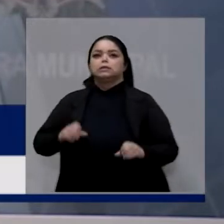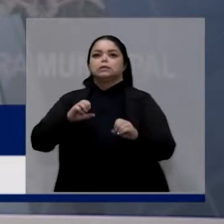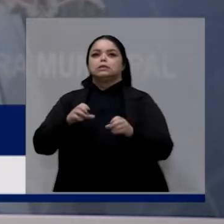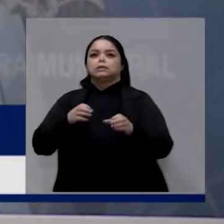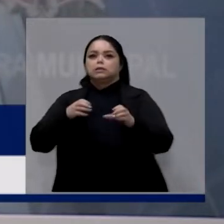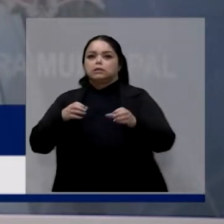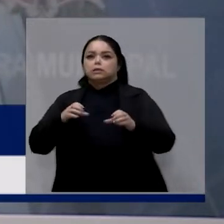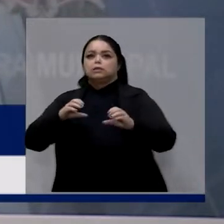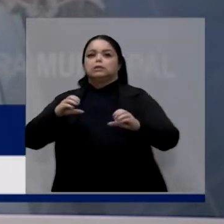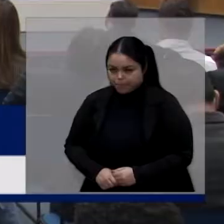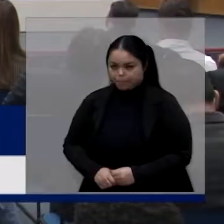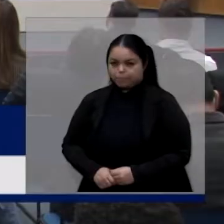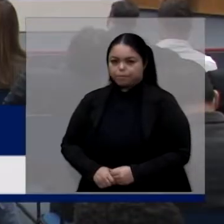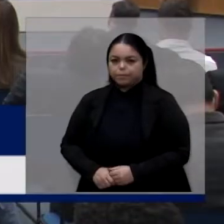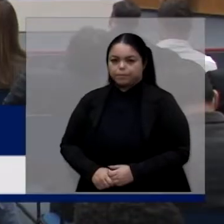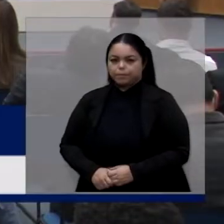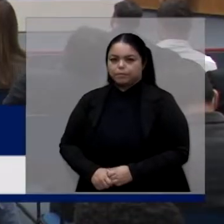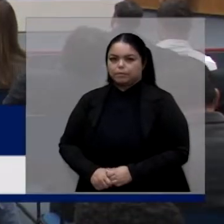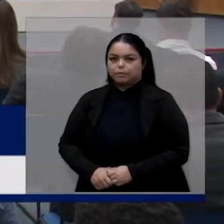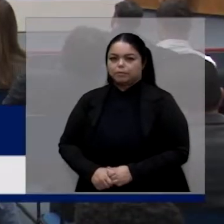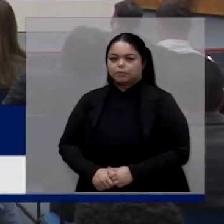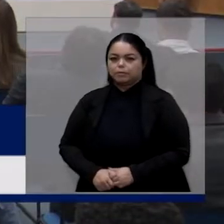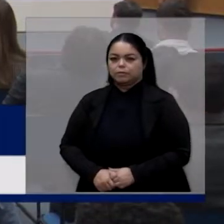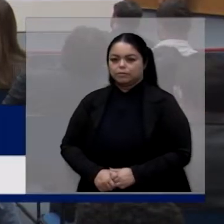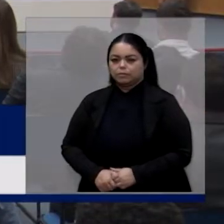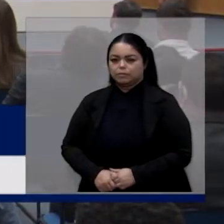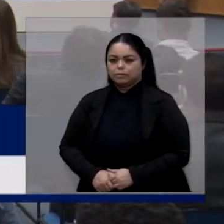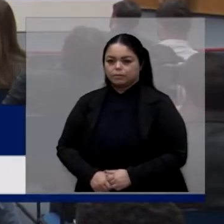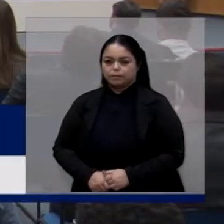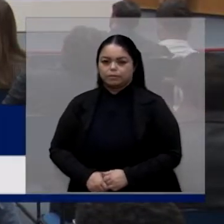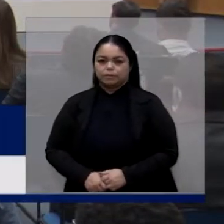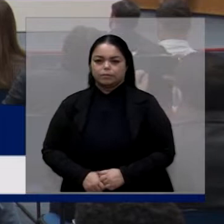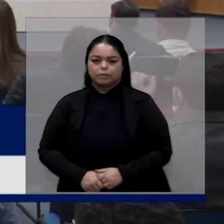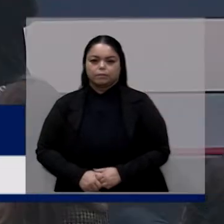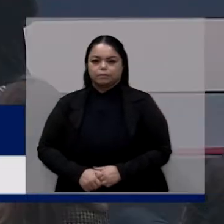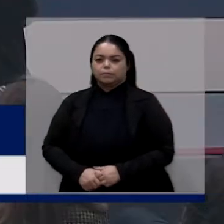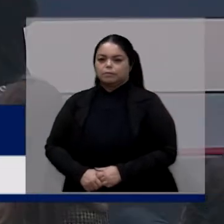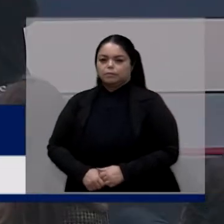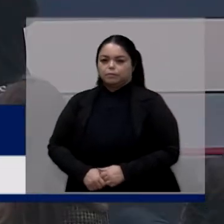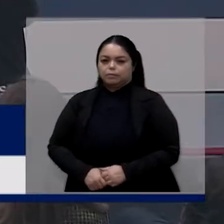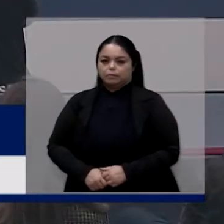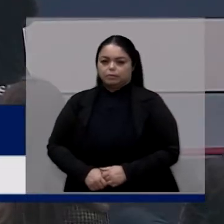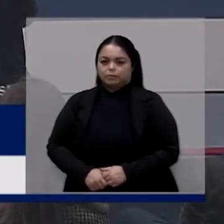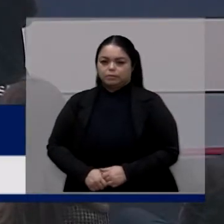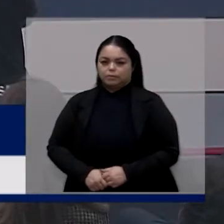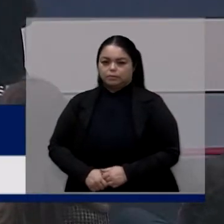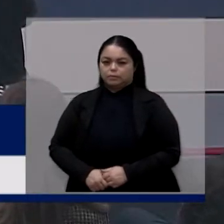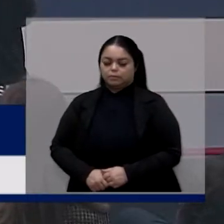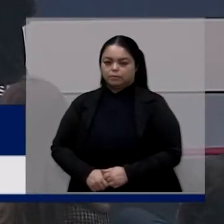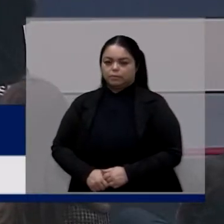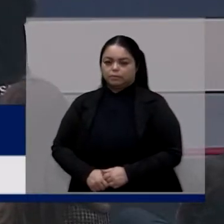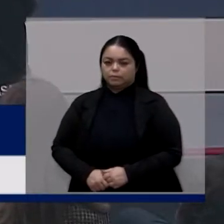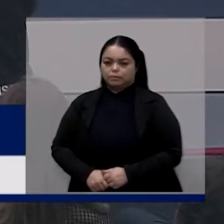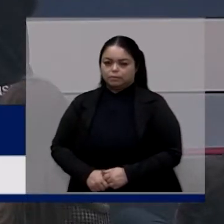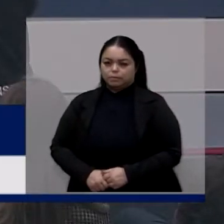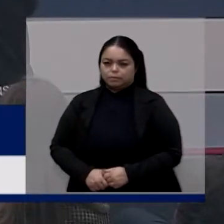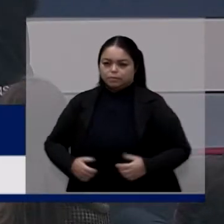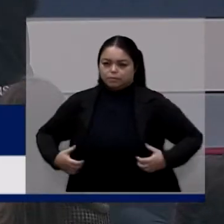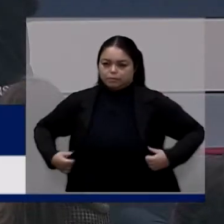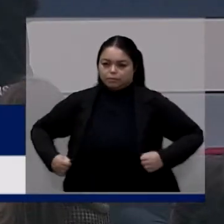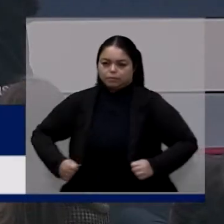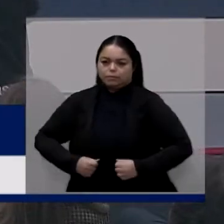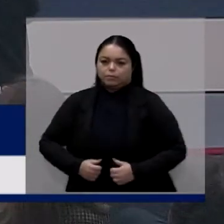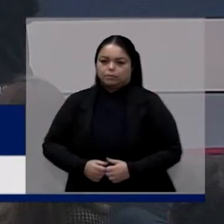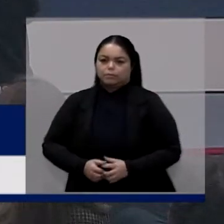gente vê quem são os grandes mesmo. O título de cidadão joseense foi entregue em mãos pelo vereador Robertinho da Padaria,